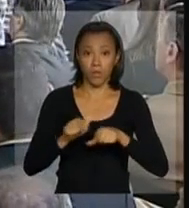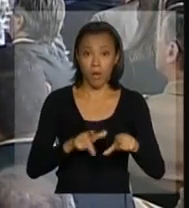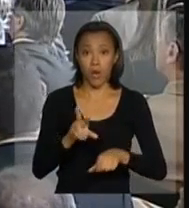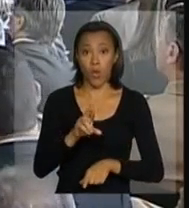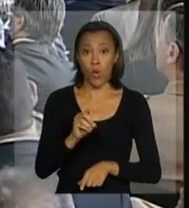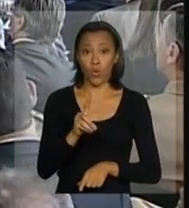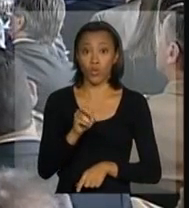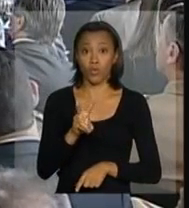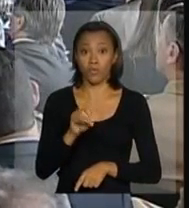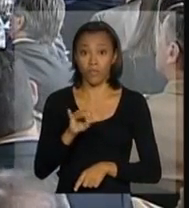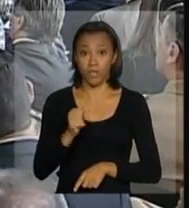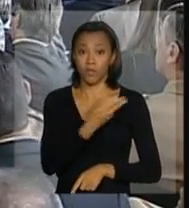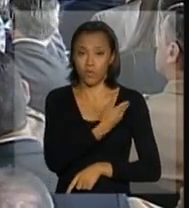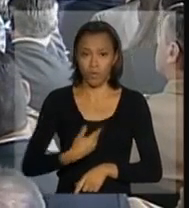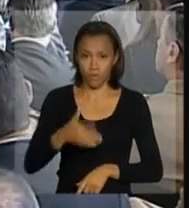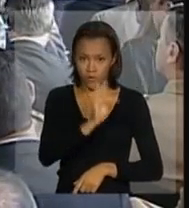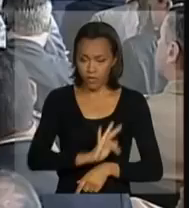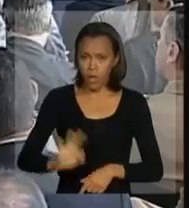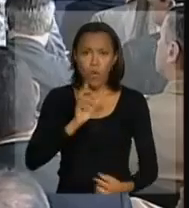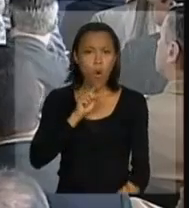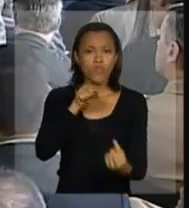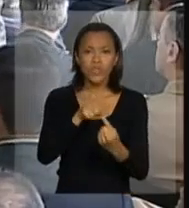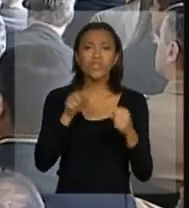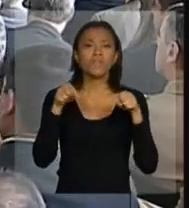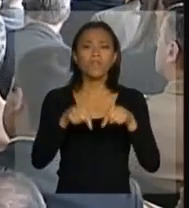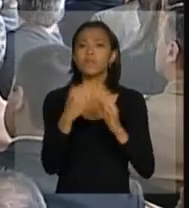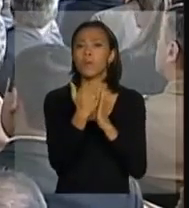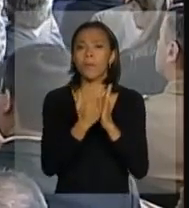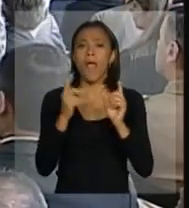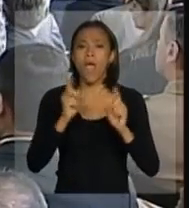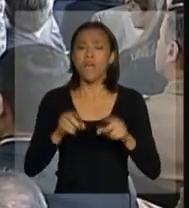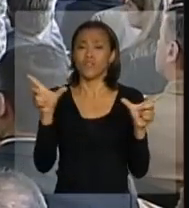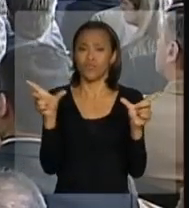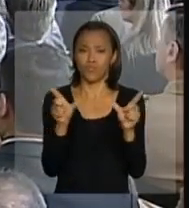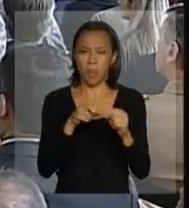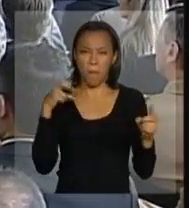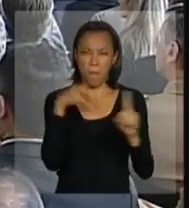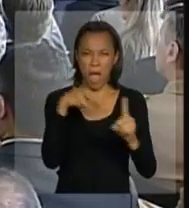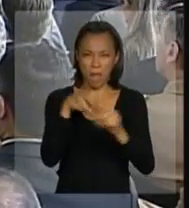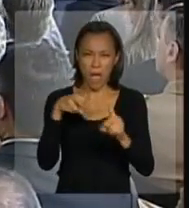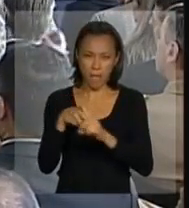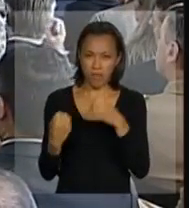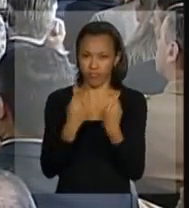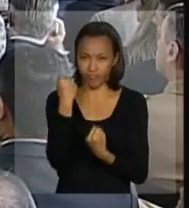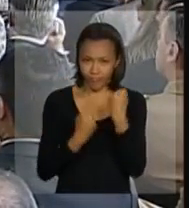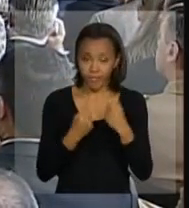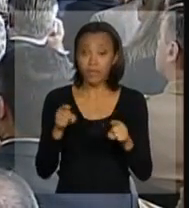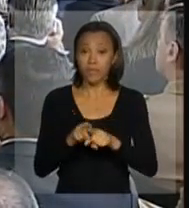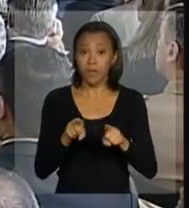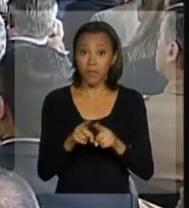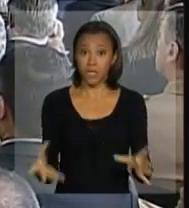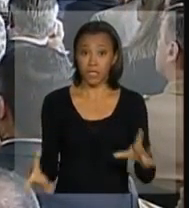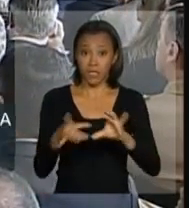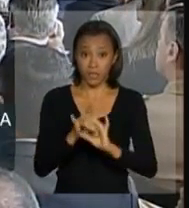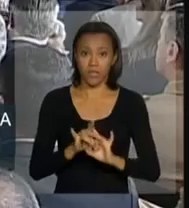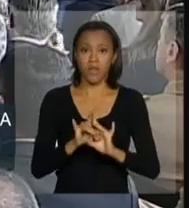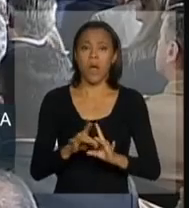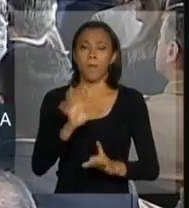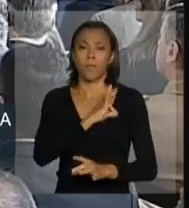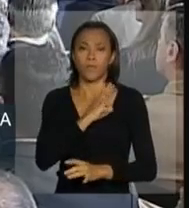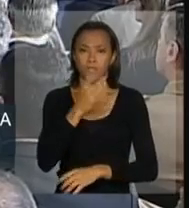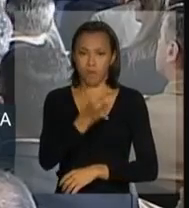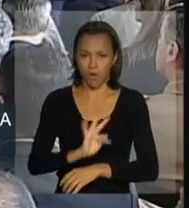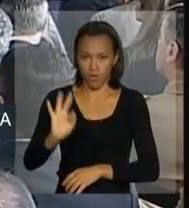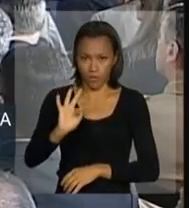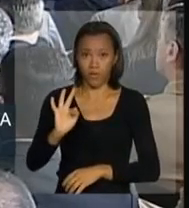do governo federal. O objetivo é reduzir a gravidade dos acidentes de trânsito com ações integradas entre a Polícia